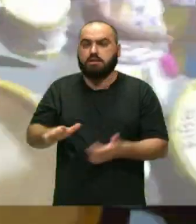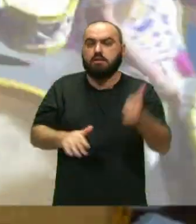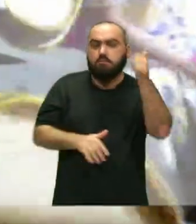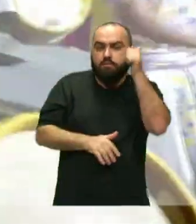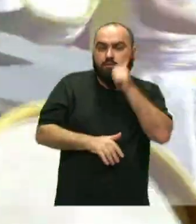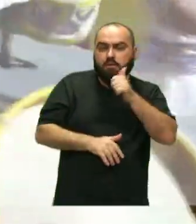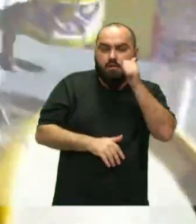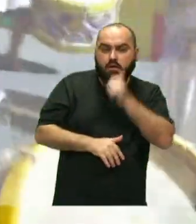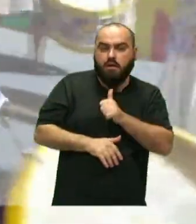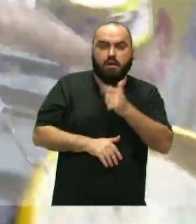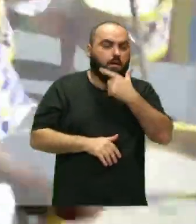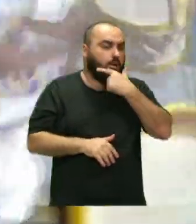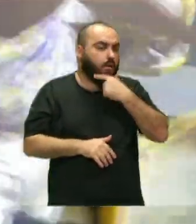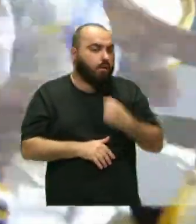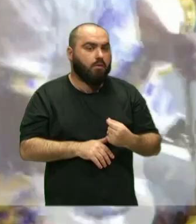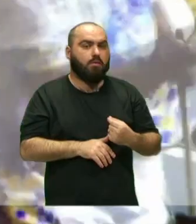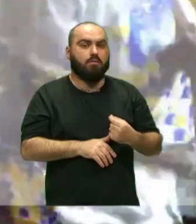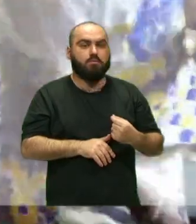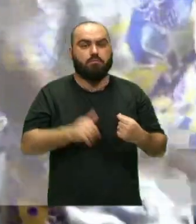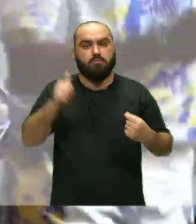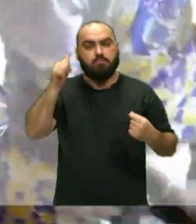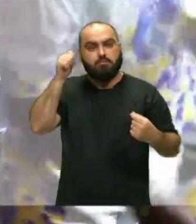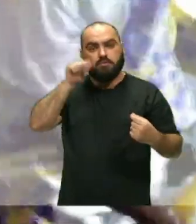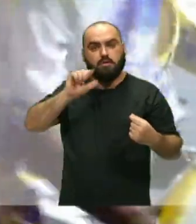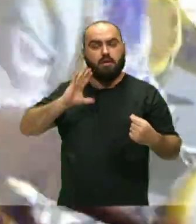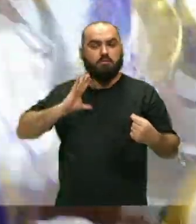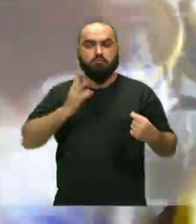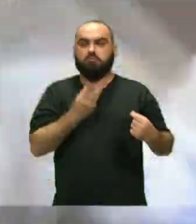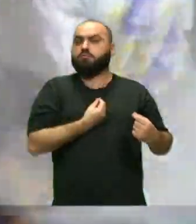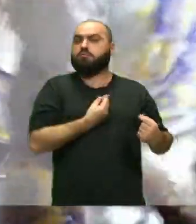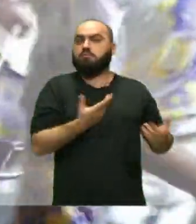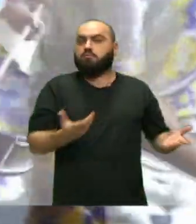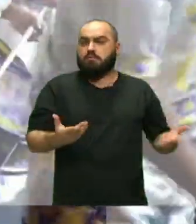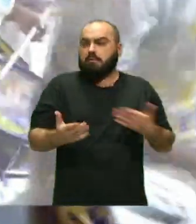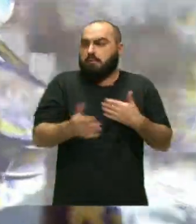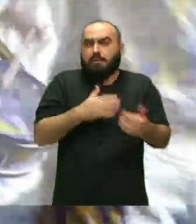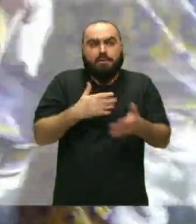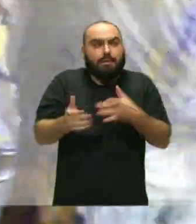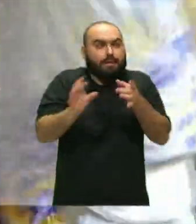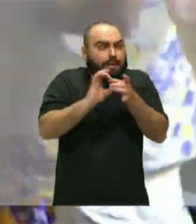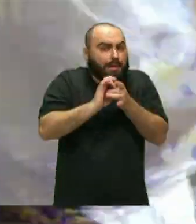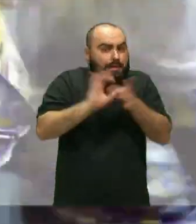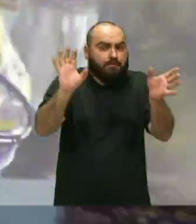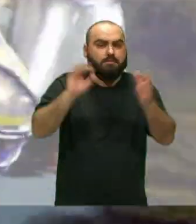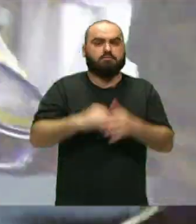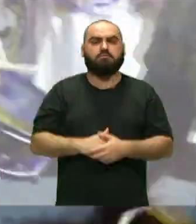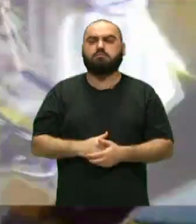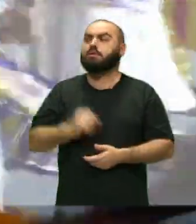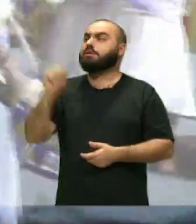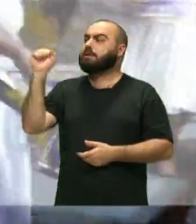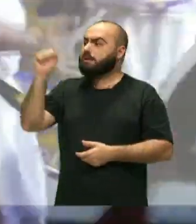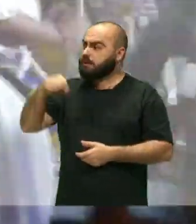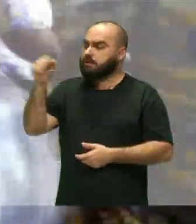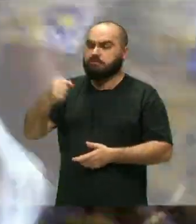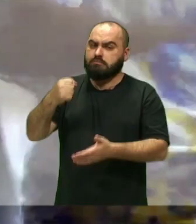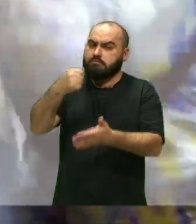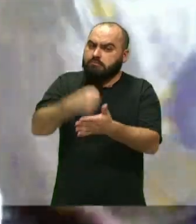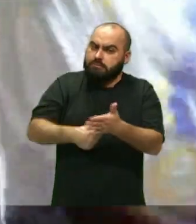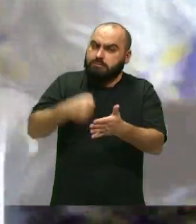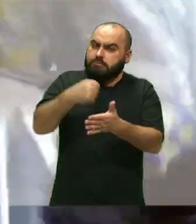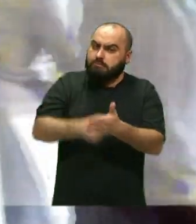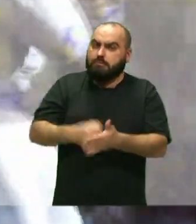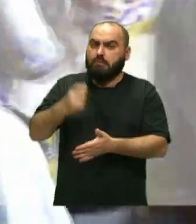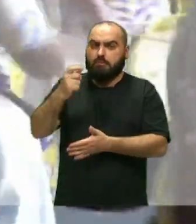do homem da mulher trans de quem quiser né é uma luta que a nação Encanto do Pina